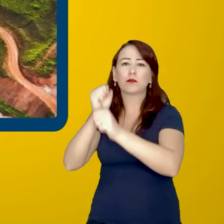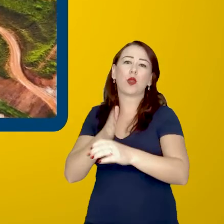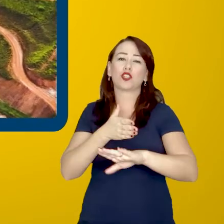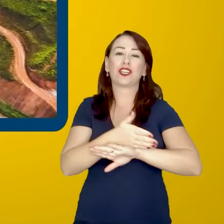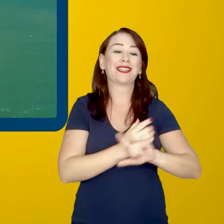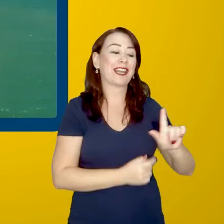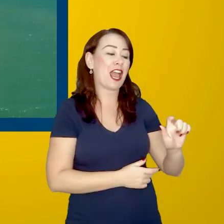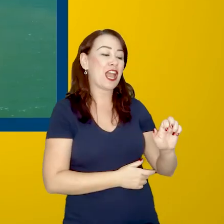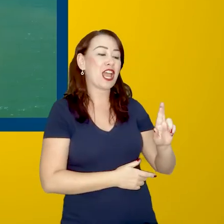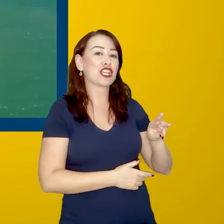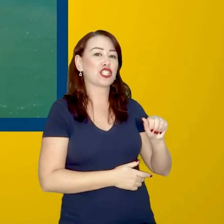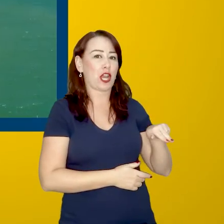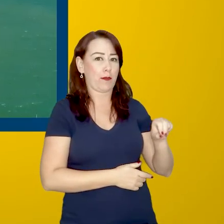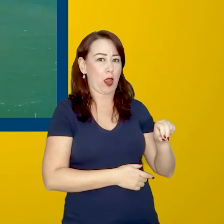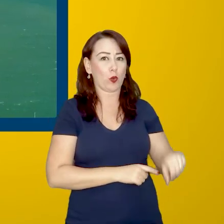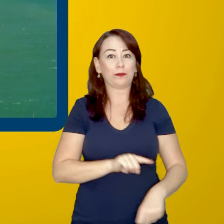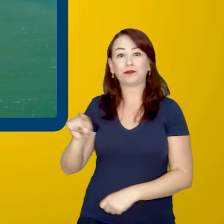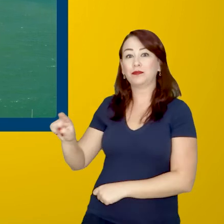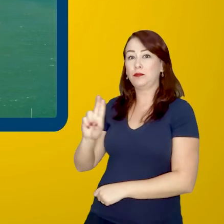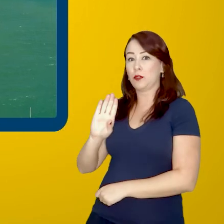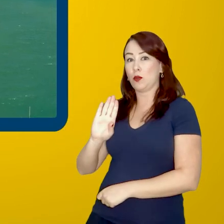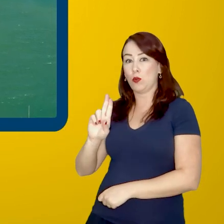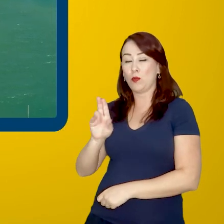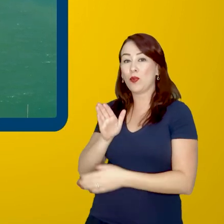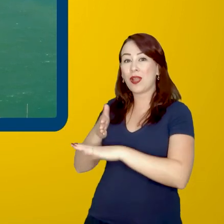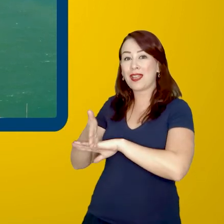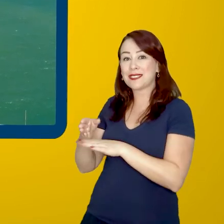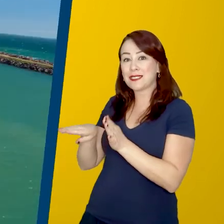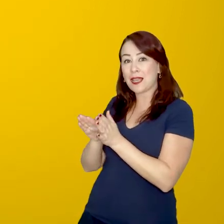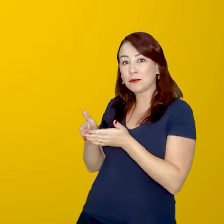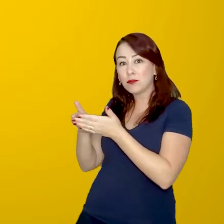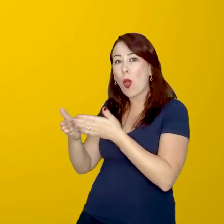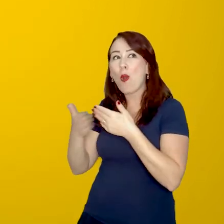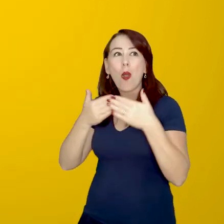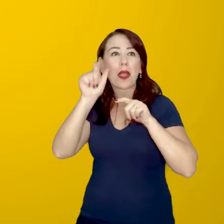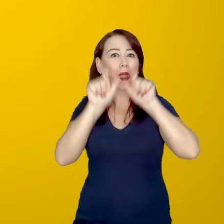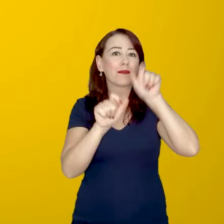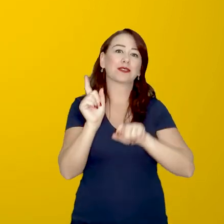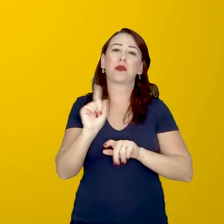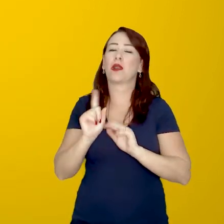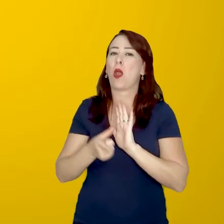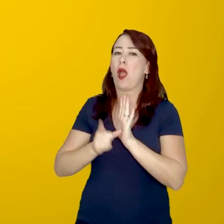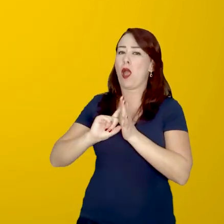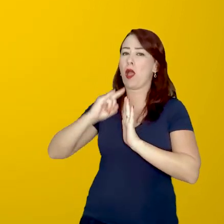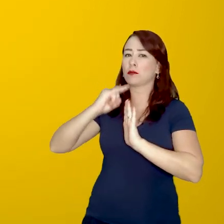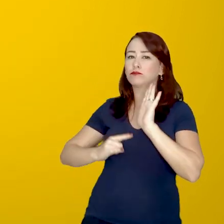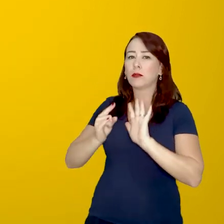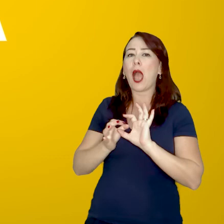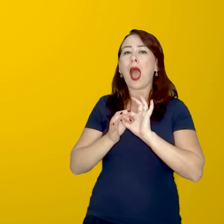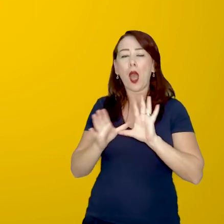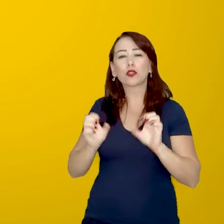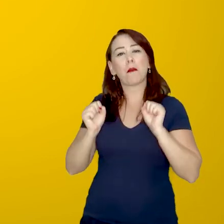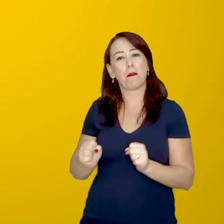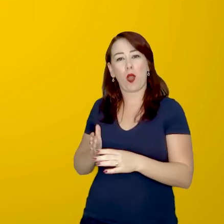Já em Ubu, o acesso ao porto só é permitido com autorização prévia. Sua atitude também faz toda a